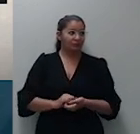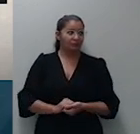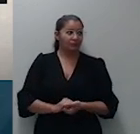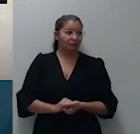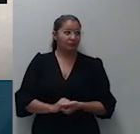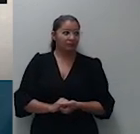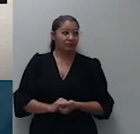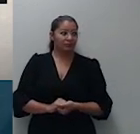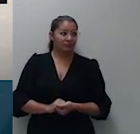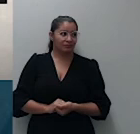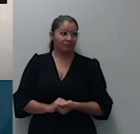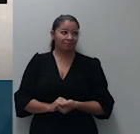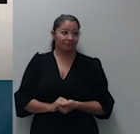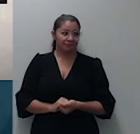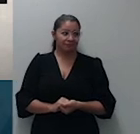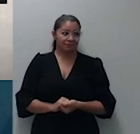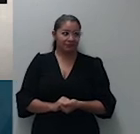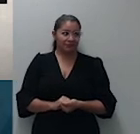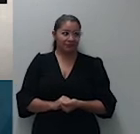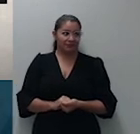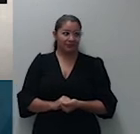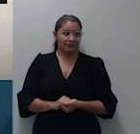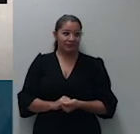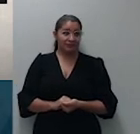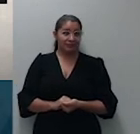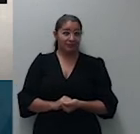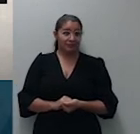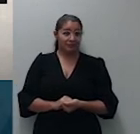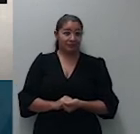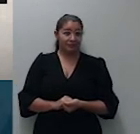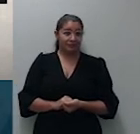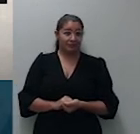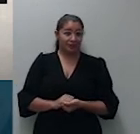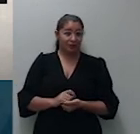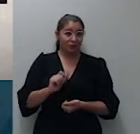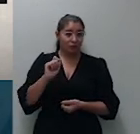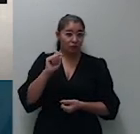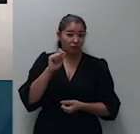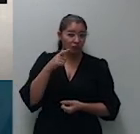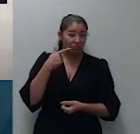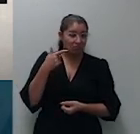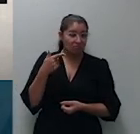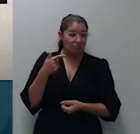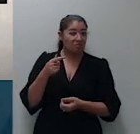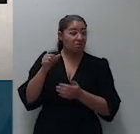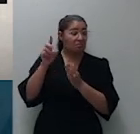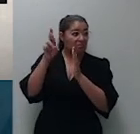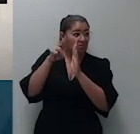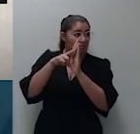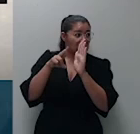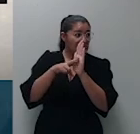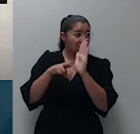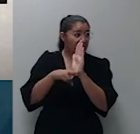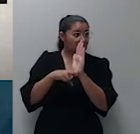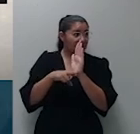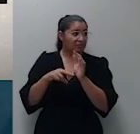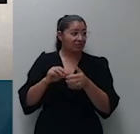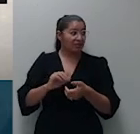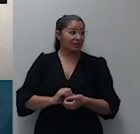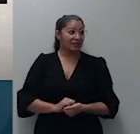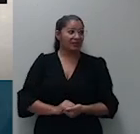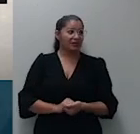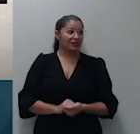de vida em grupo e pelo dever de informação a entenda